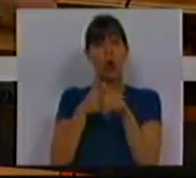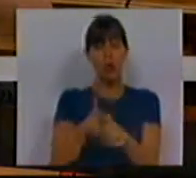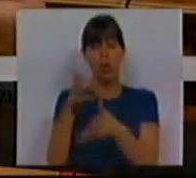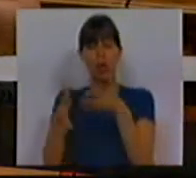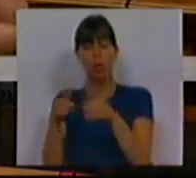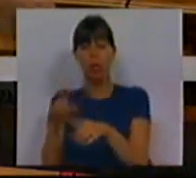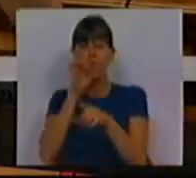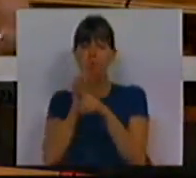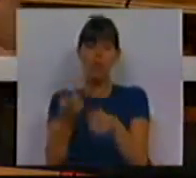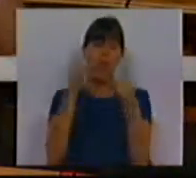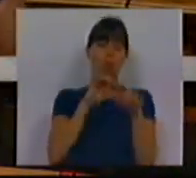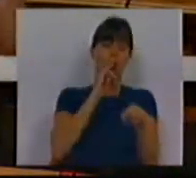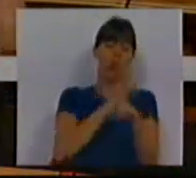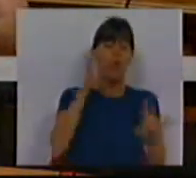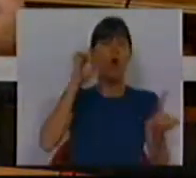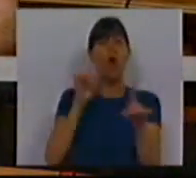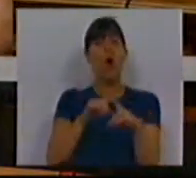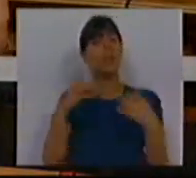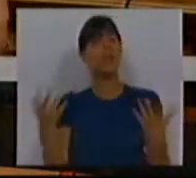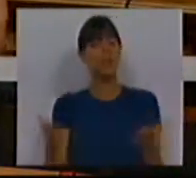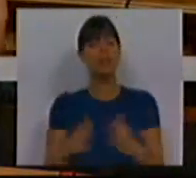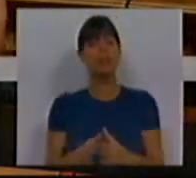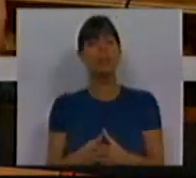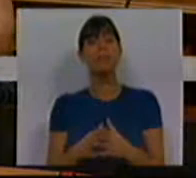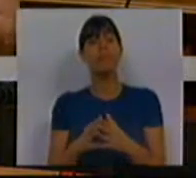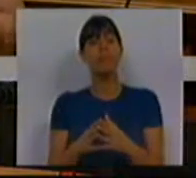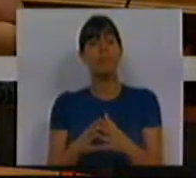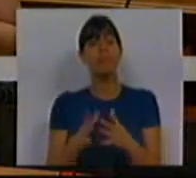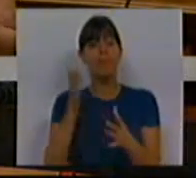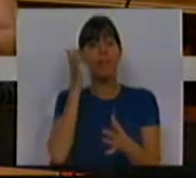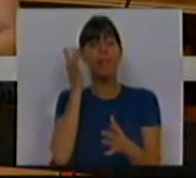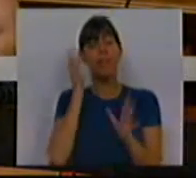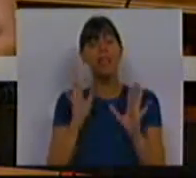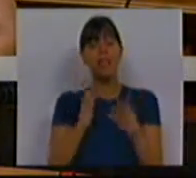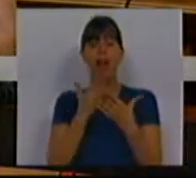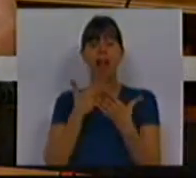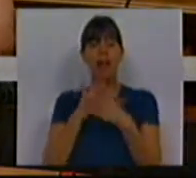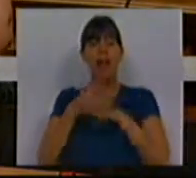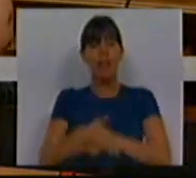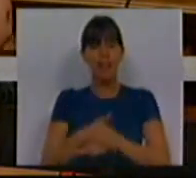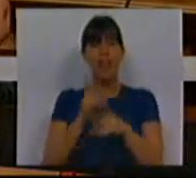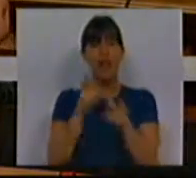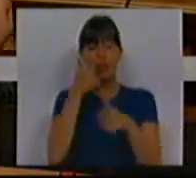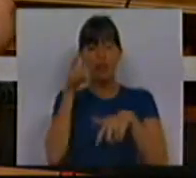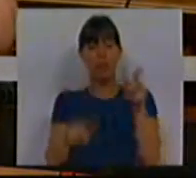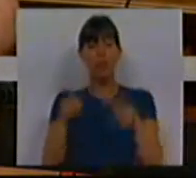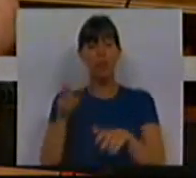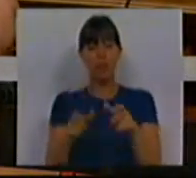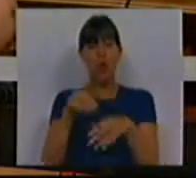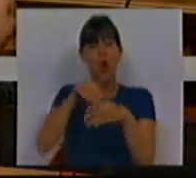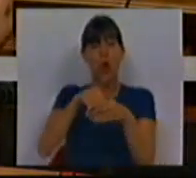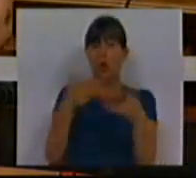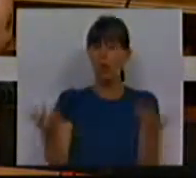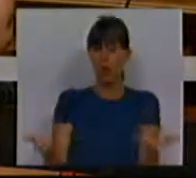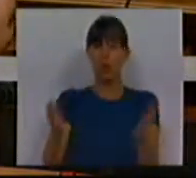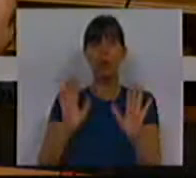indústria simultaneamente outro do seu objetivo, que é facilitar o acesso dos consumidores aos conteúdos.